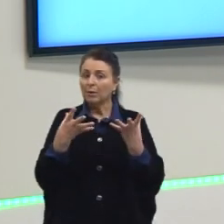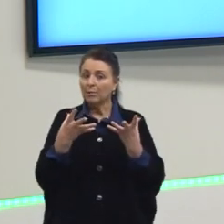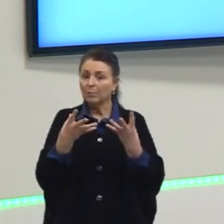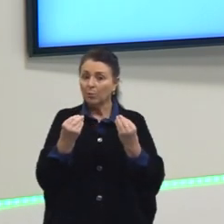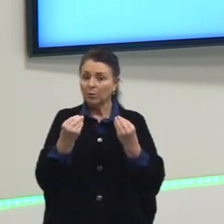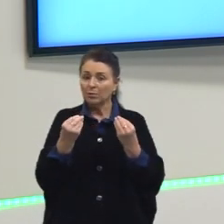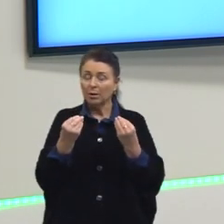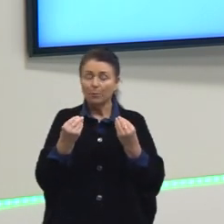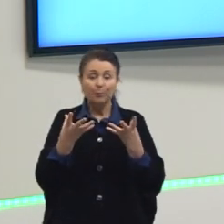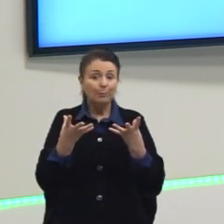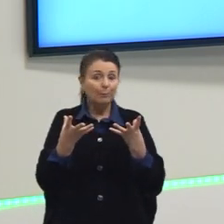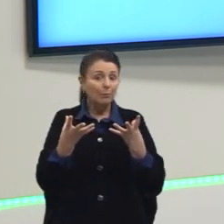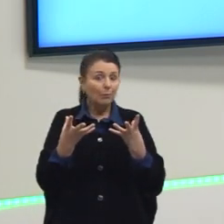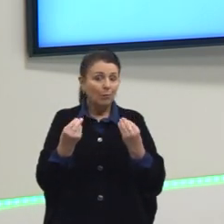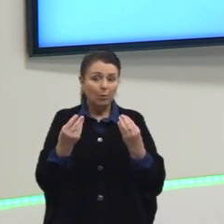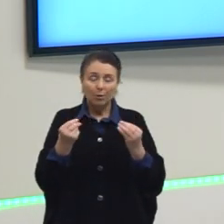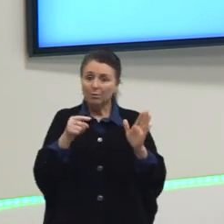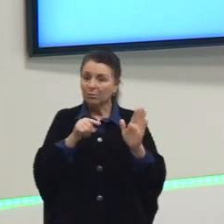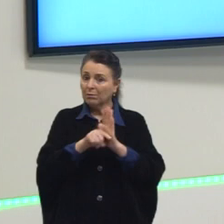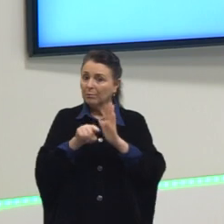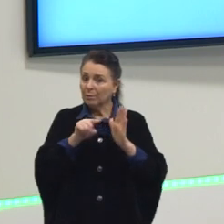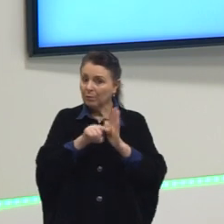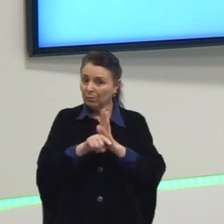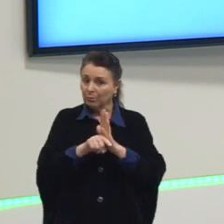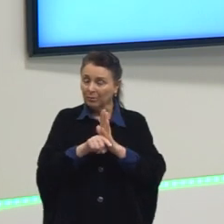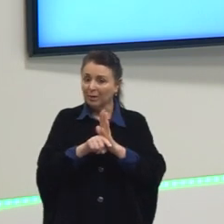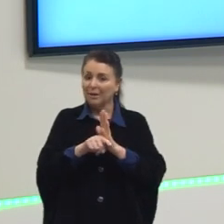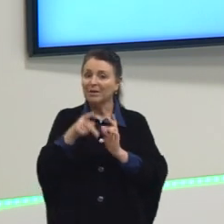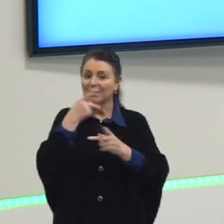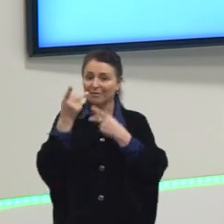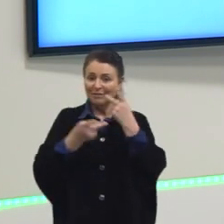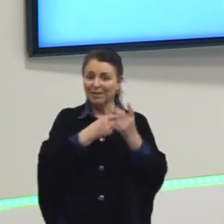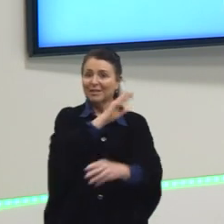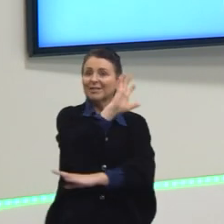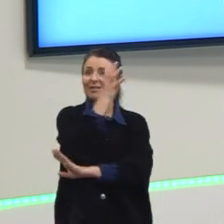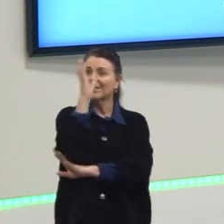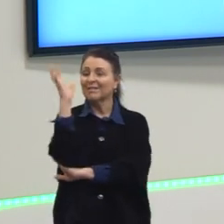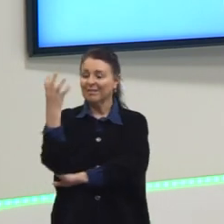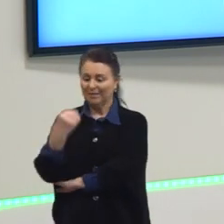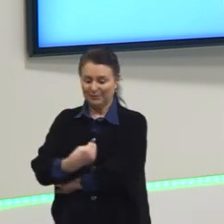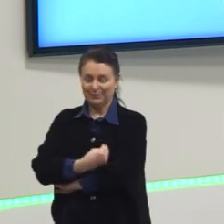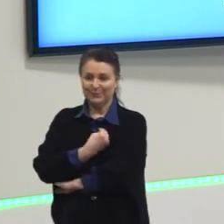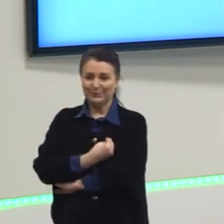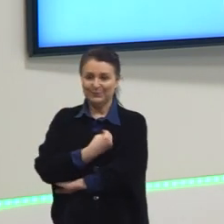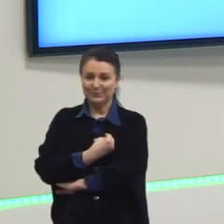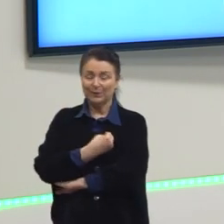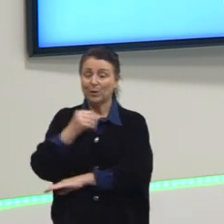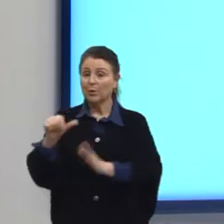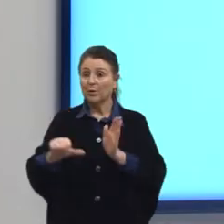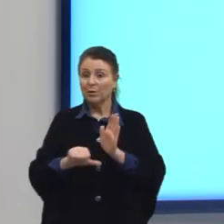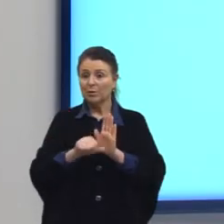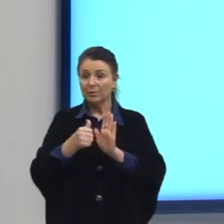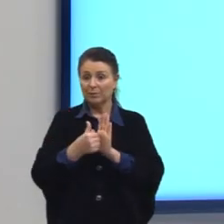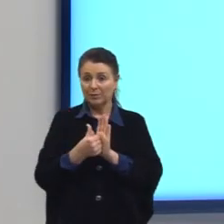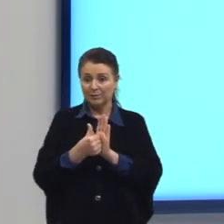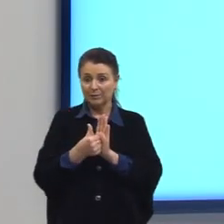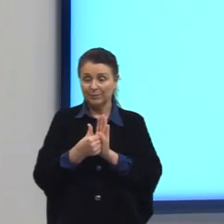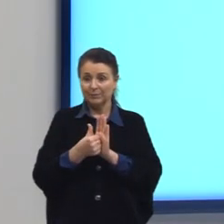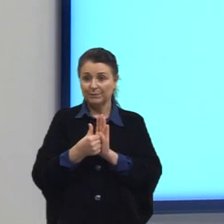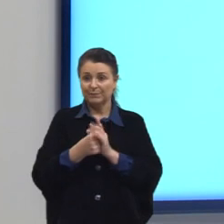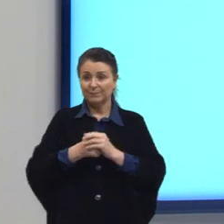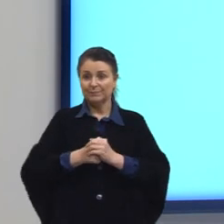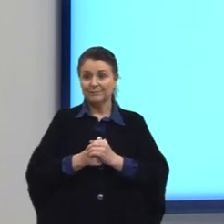Chove questão do Enem relacionada a esses problemas, tá? Então, o primeiro deles, nós vamos falar,